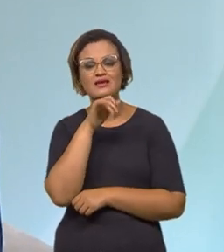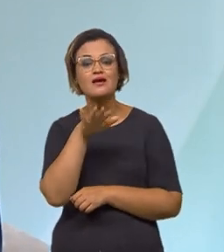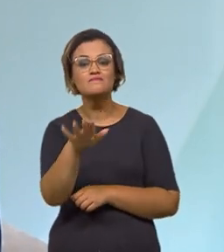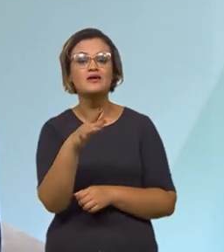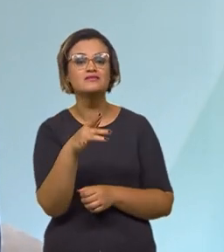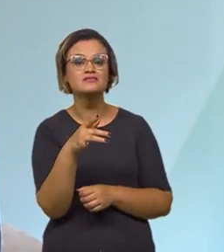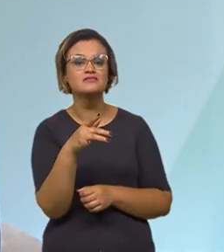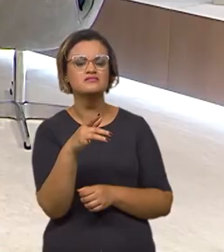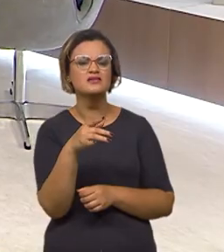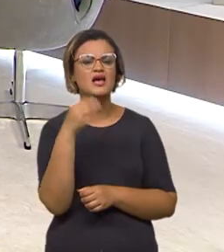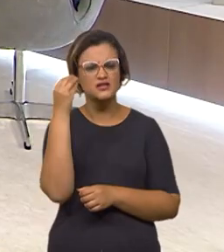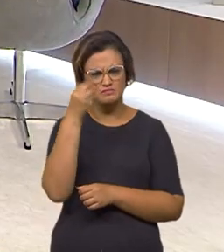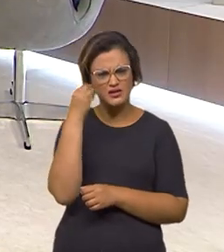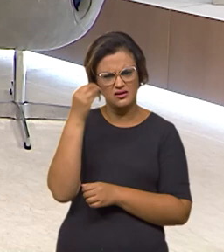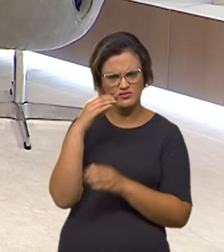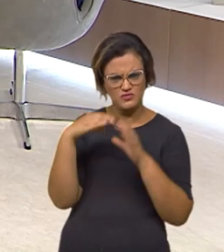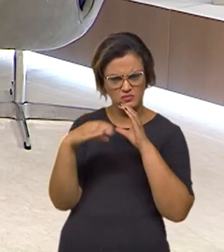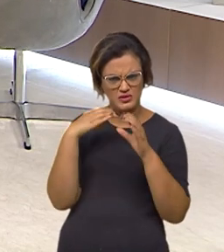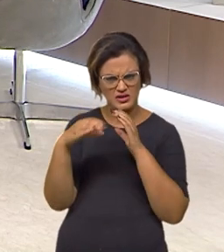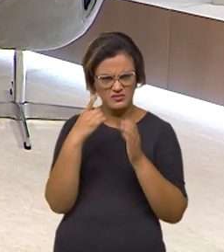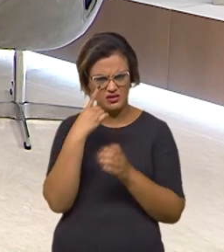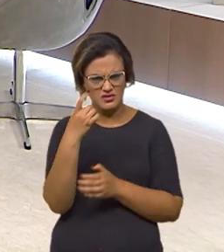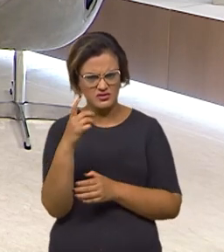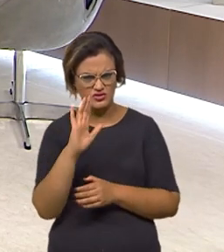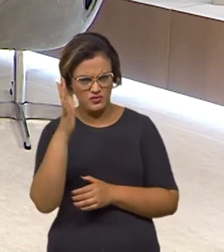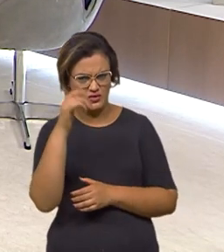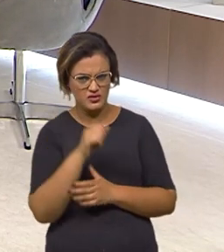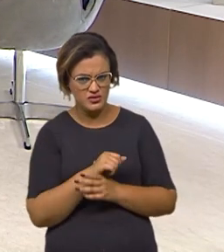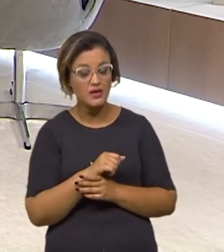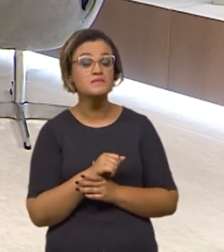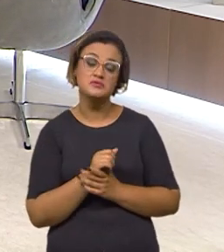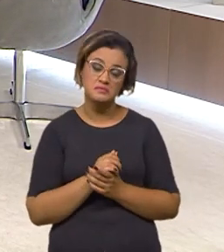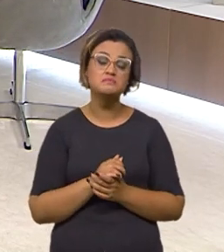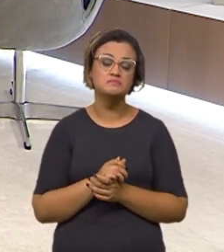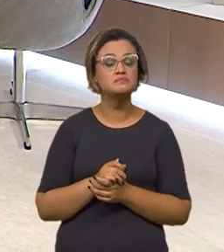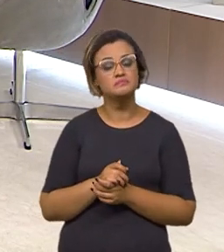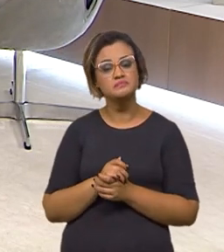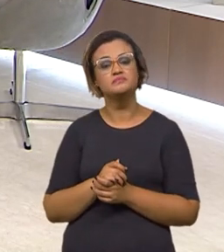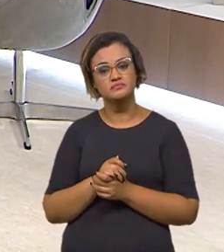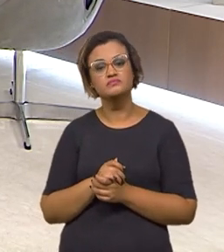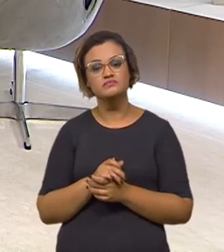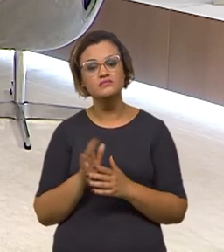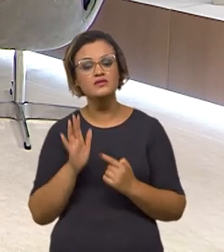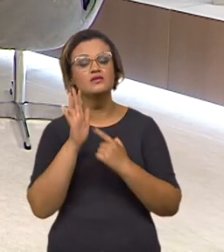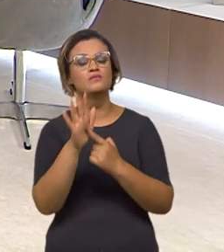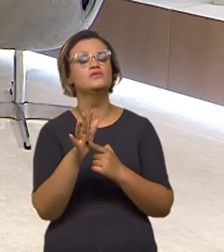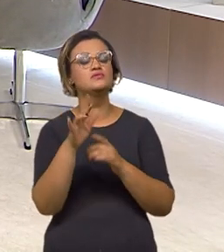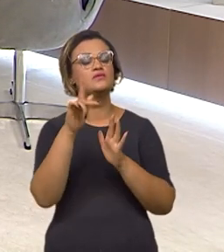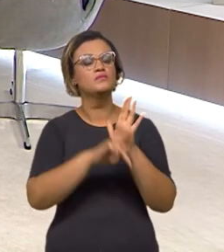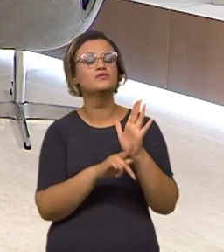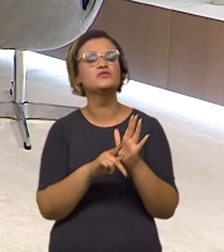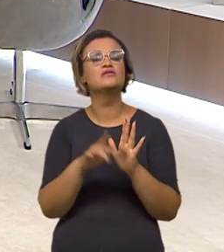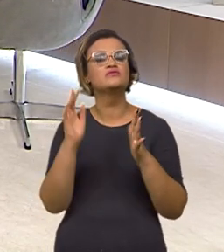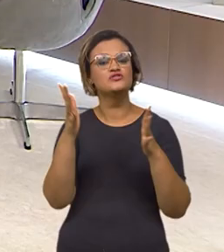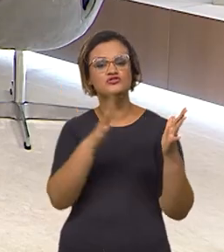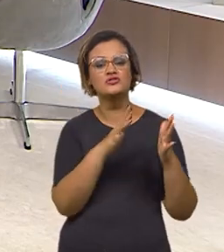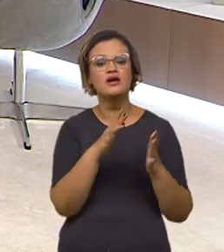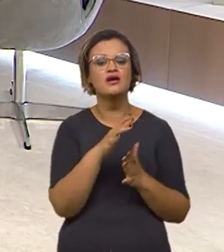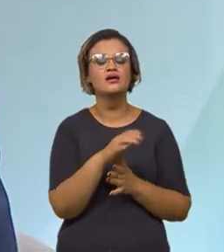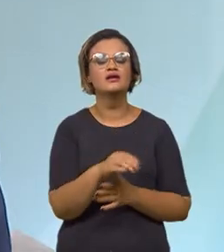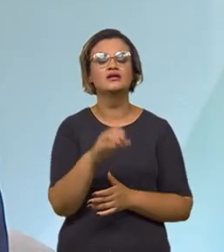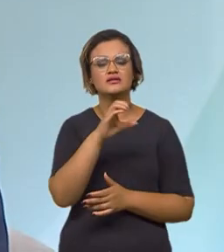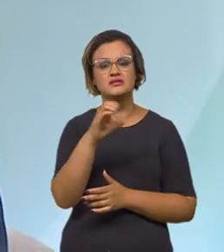e tenha, então... Experiências de comunicação interessantes vão ocorrer ali também. Exatamente. A está trazendo para o projeto, foi trago o projeto, né, que já está hoje na mão da